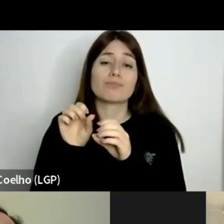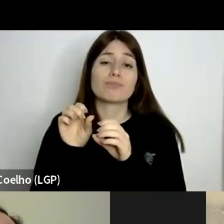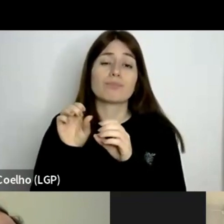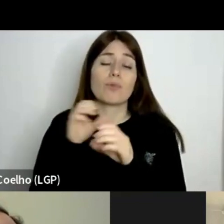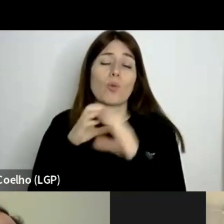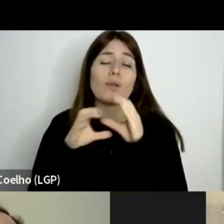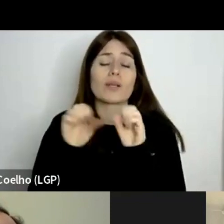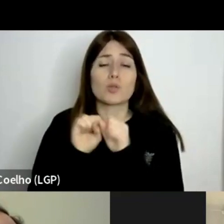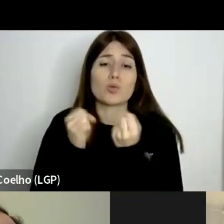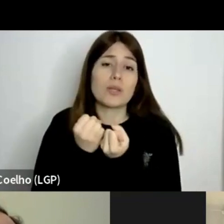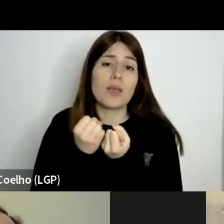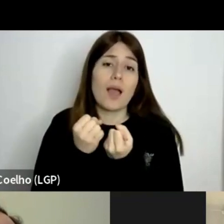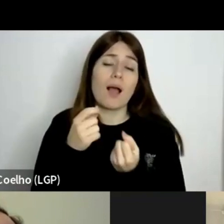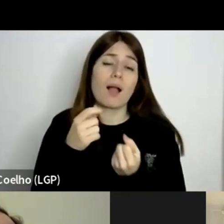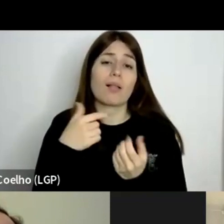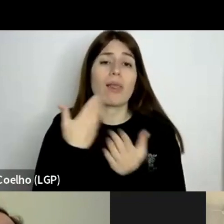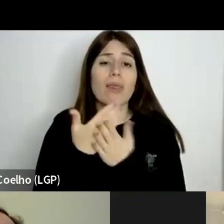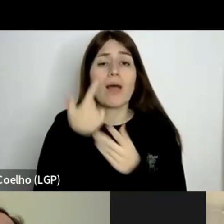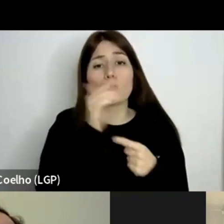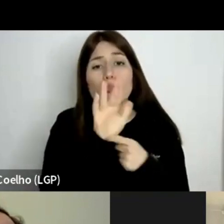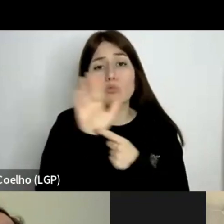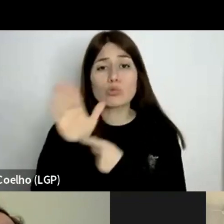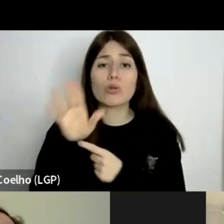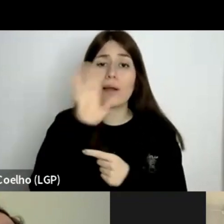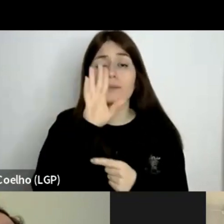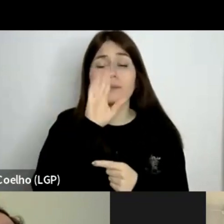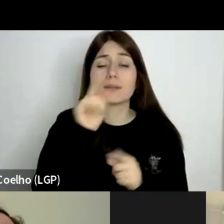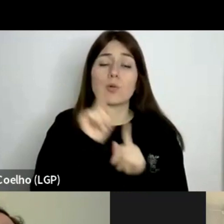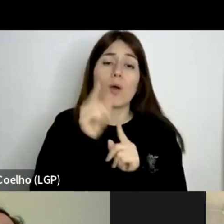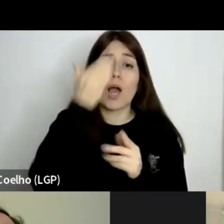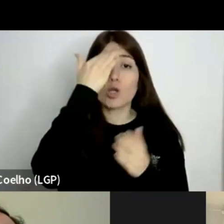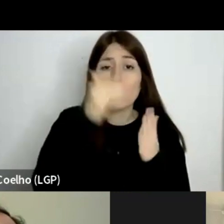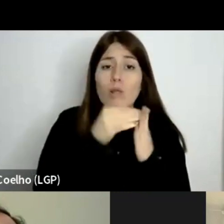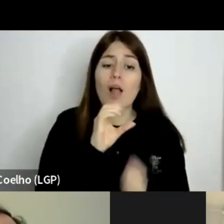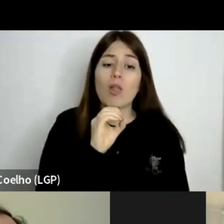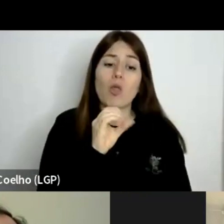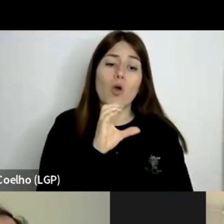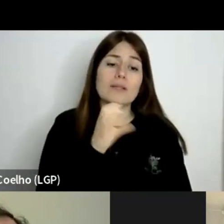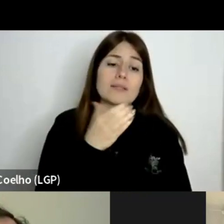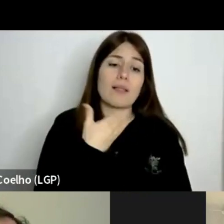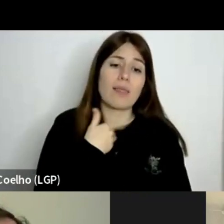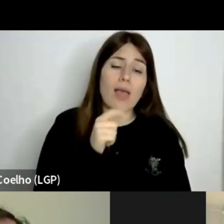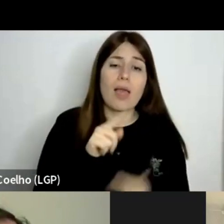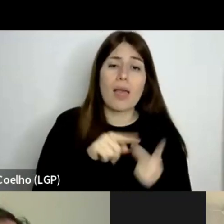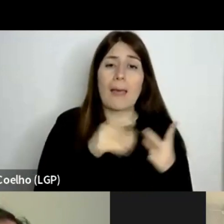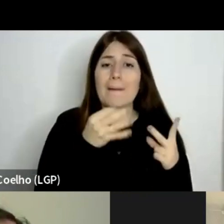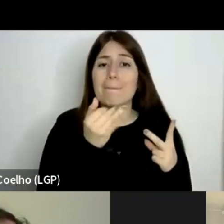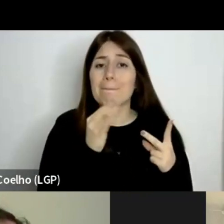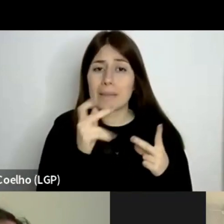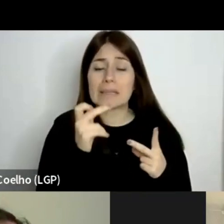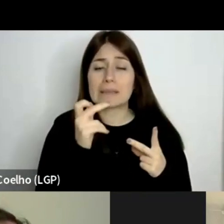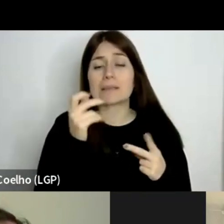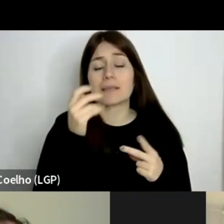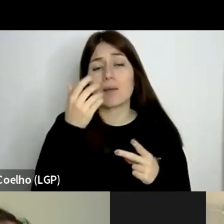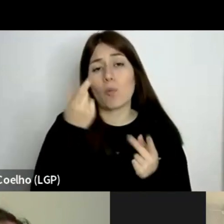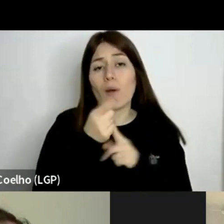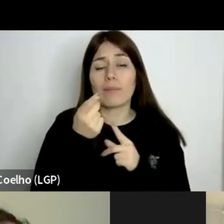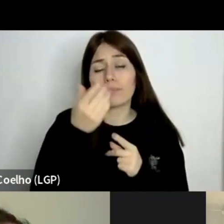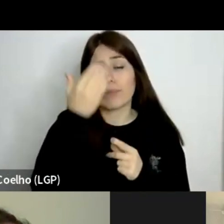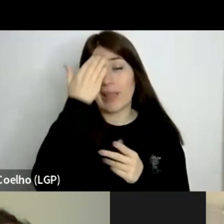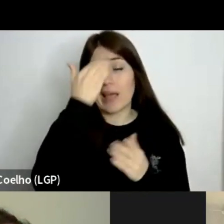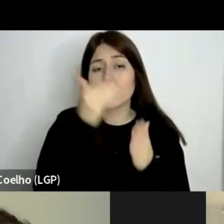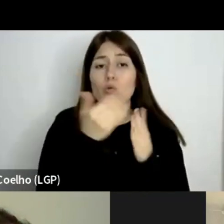que saem resultados da OCDE, do PISA e por e fora. O que constitui aquilo que temos designado como,